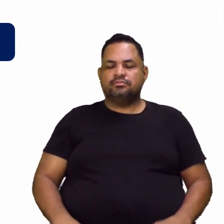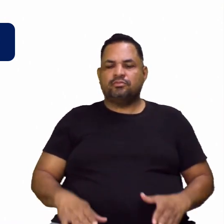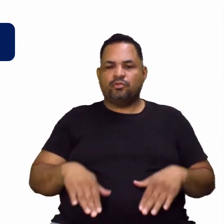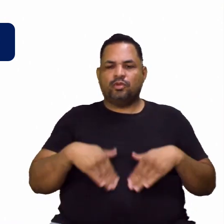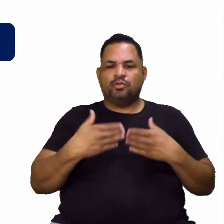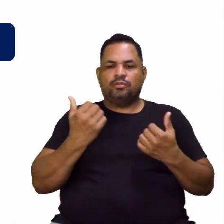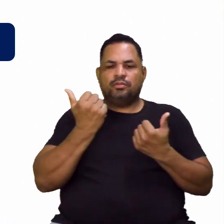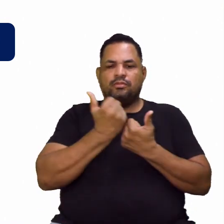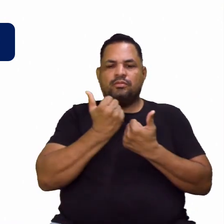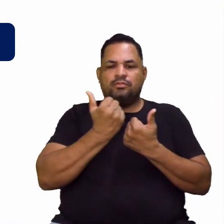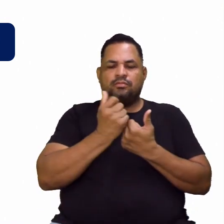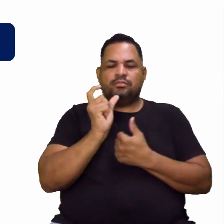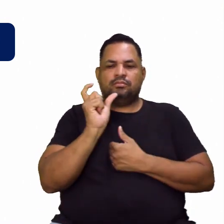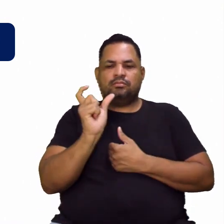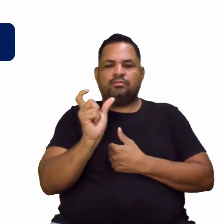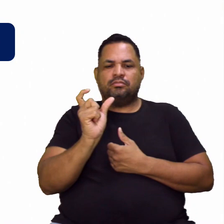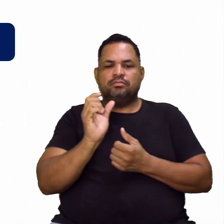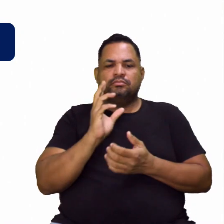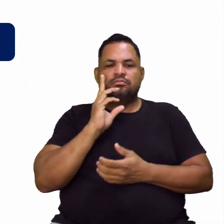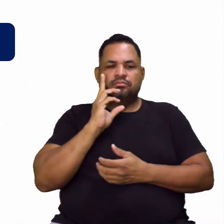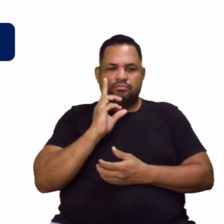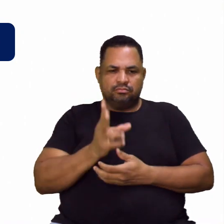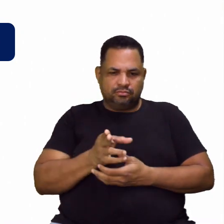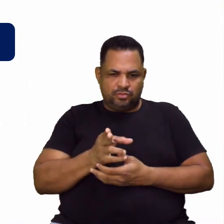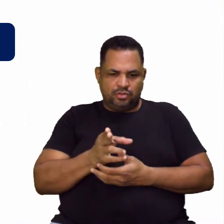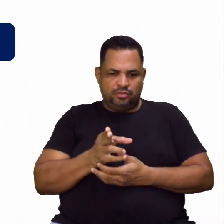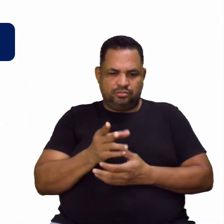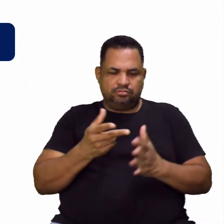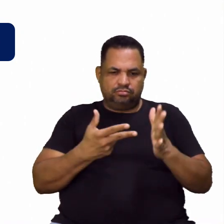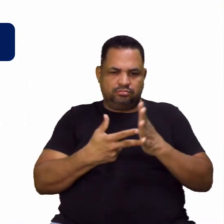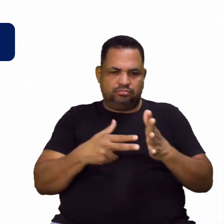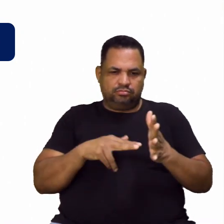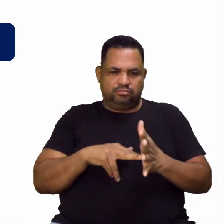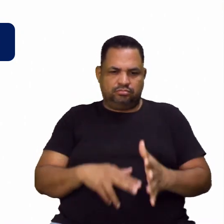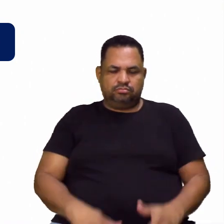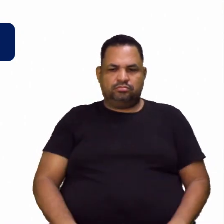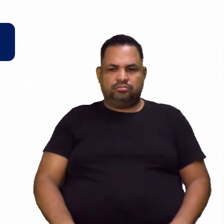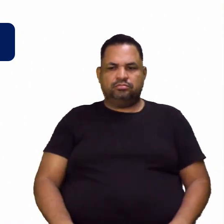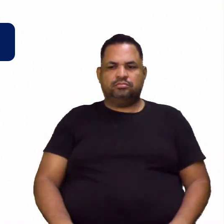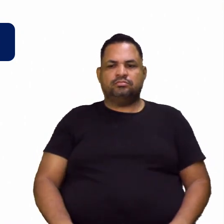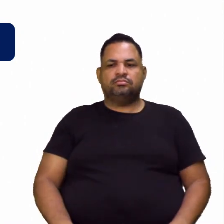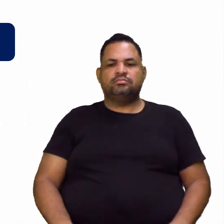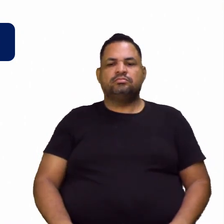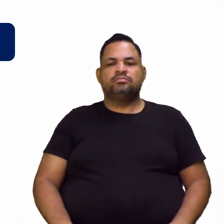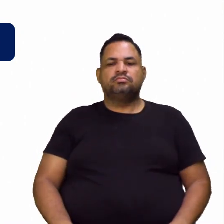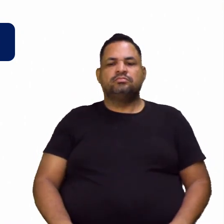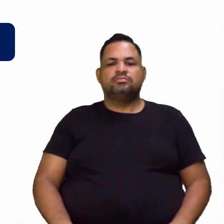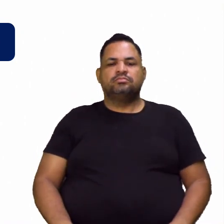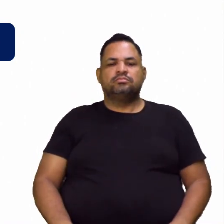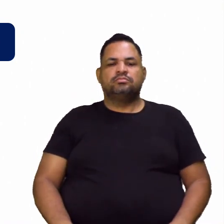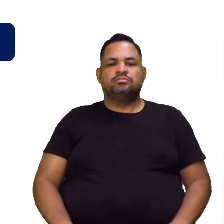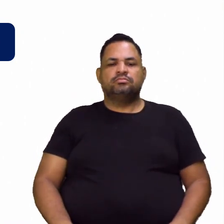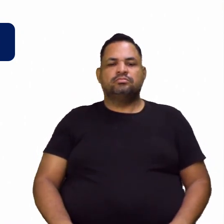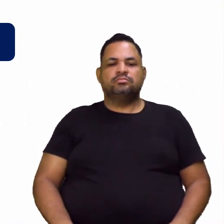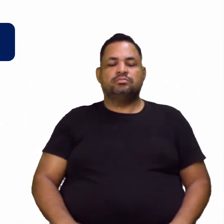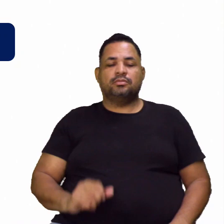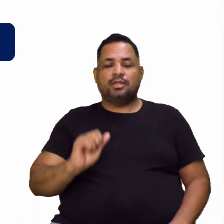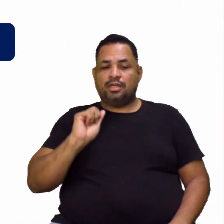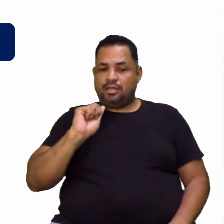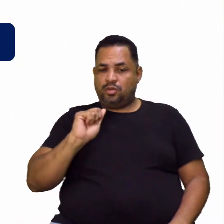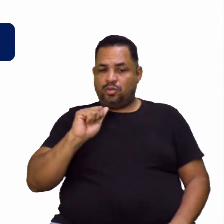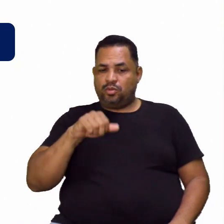substituir palavras com o mesmo significado, ou significado semelhante, beleza? Já o